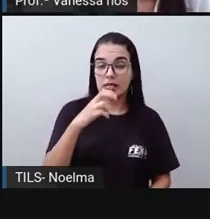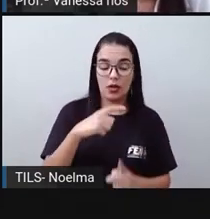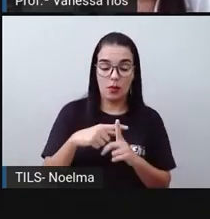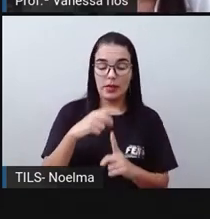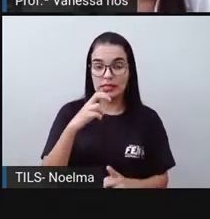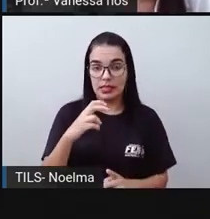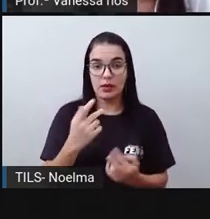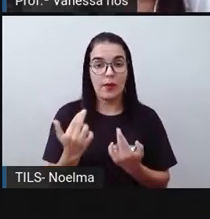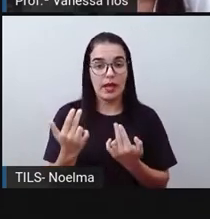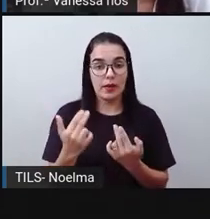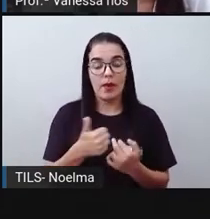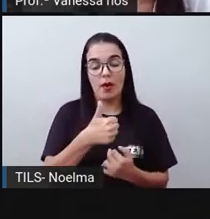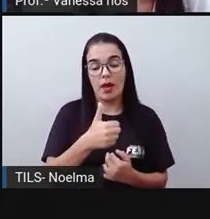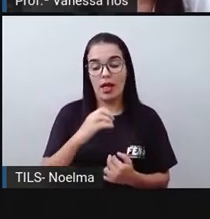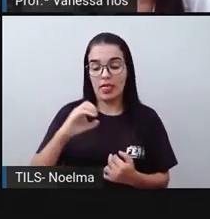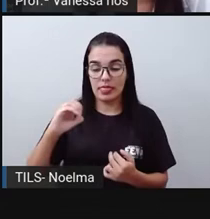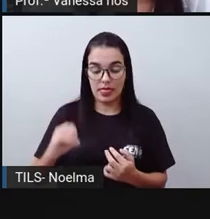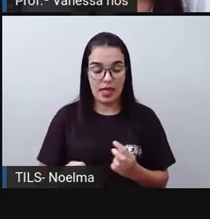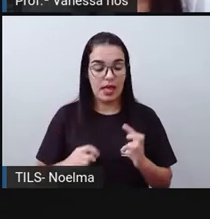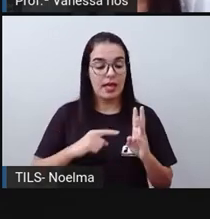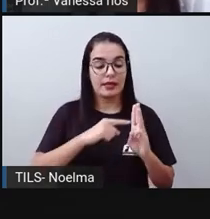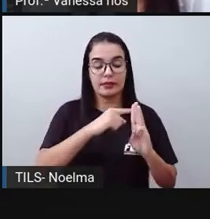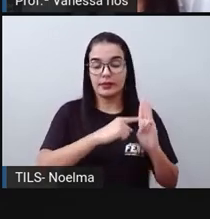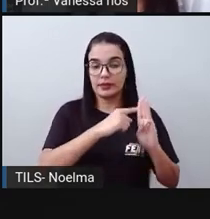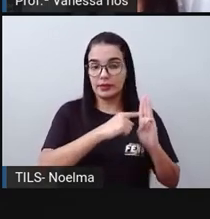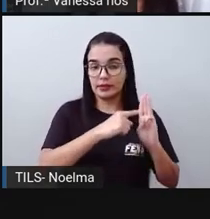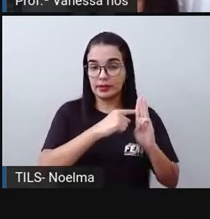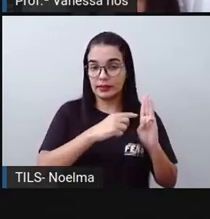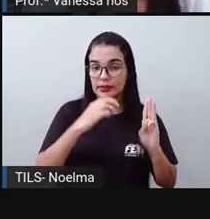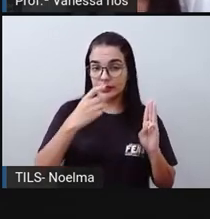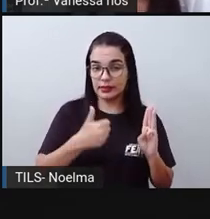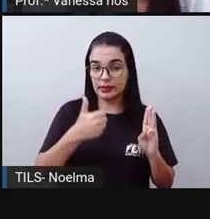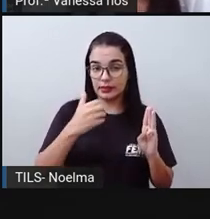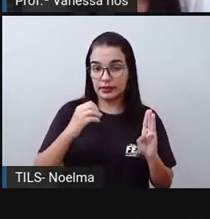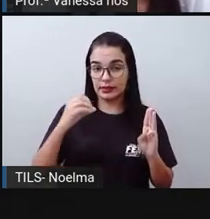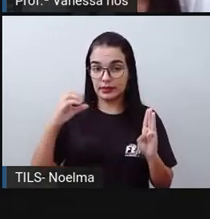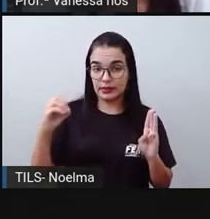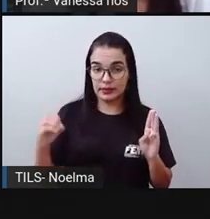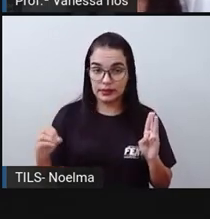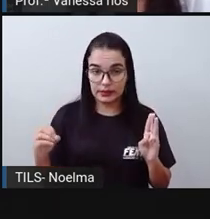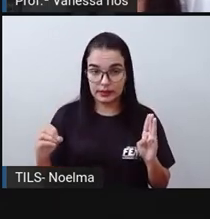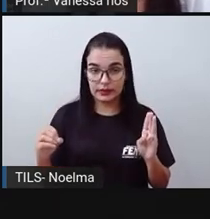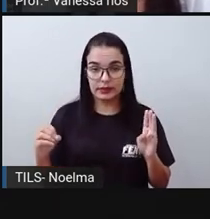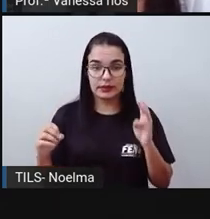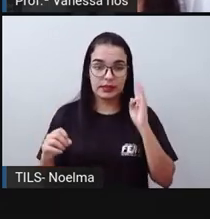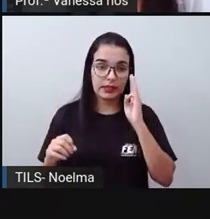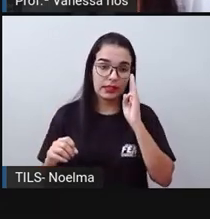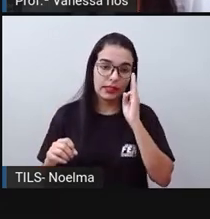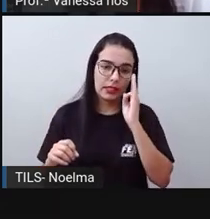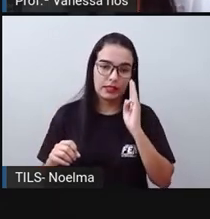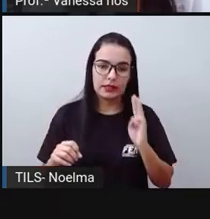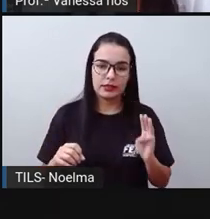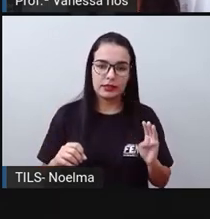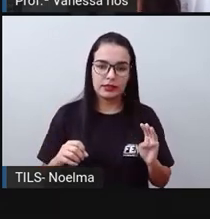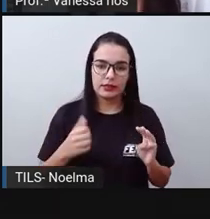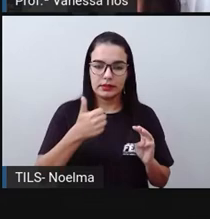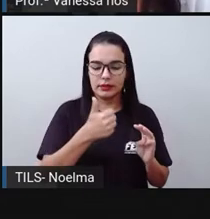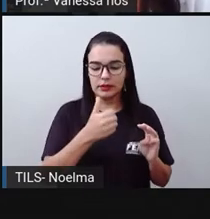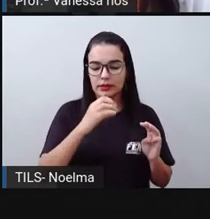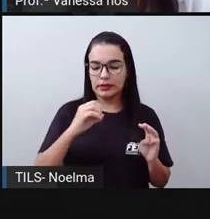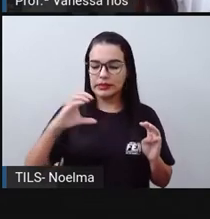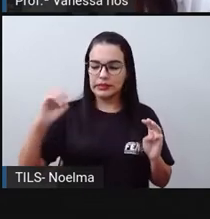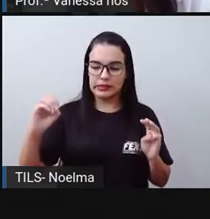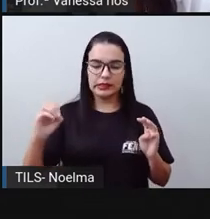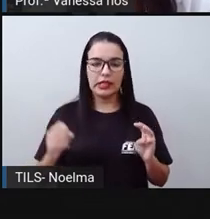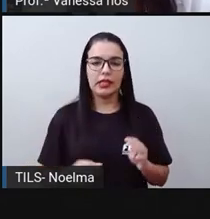5 mais 5, aí no caso aqui vai dar 10, não é? Lembrando aqui que eu estou somando centenas, então na verdade eu